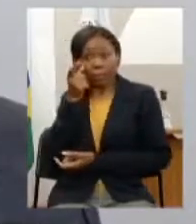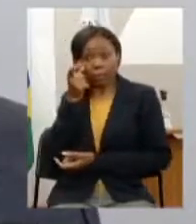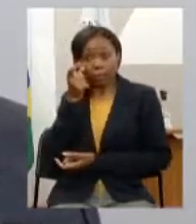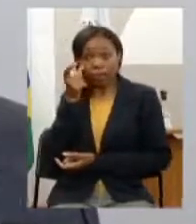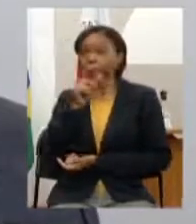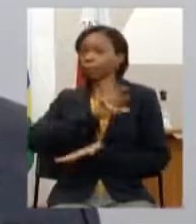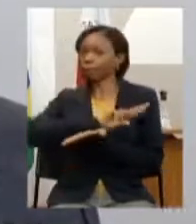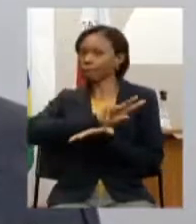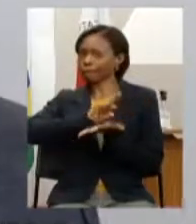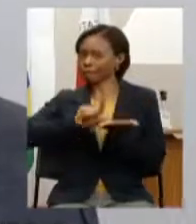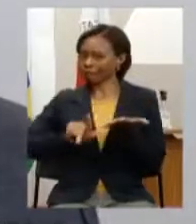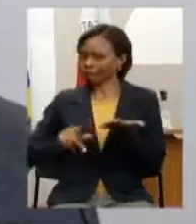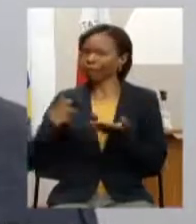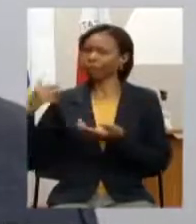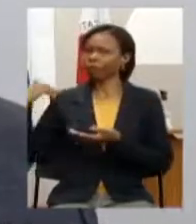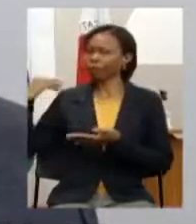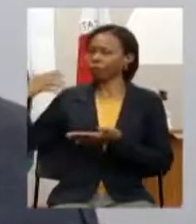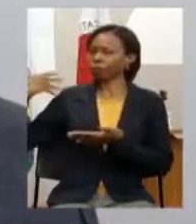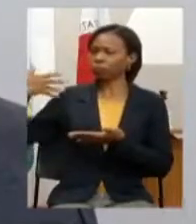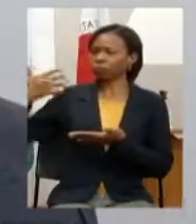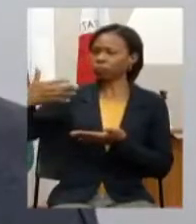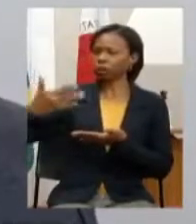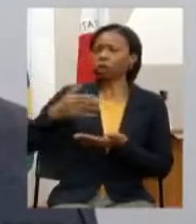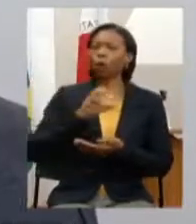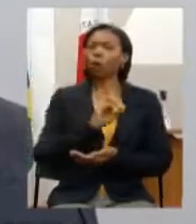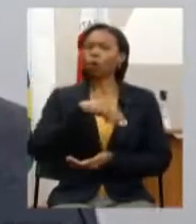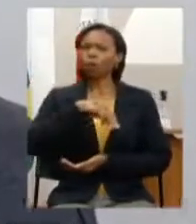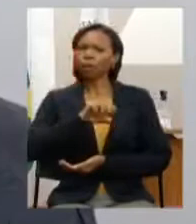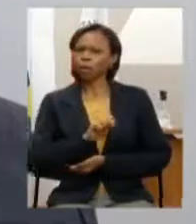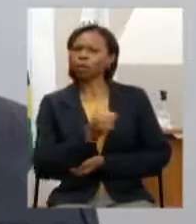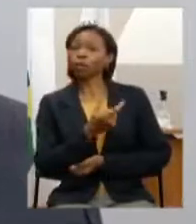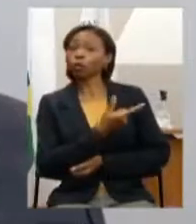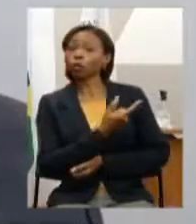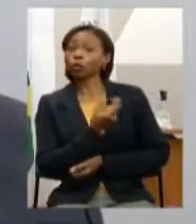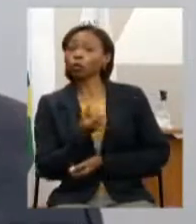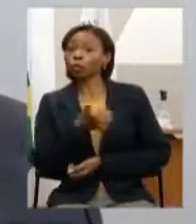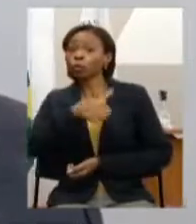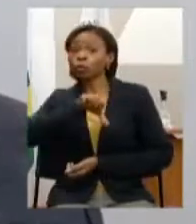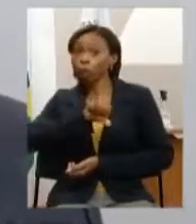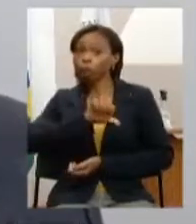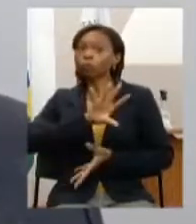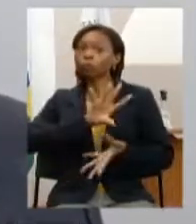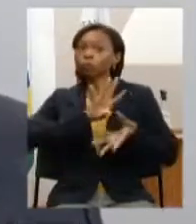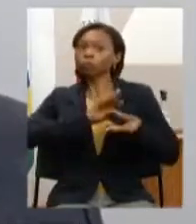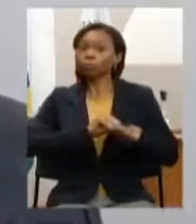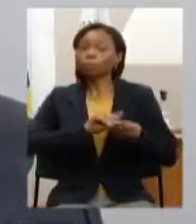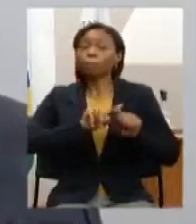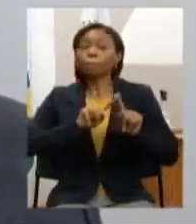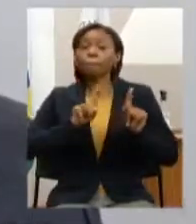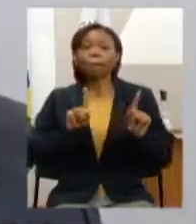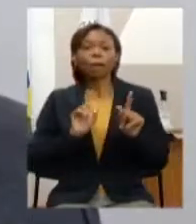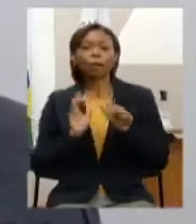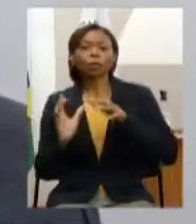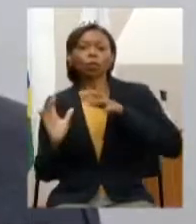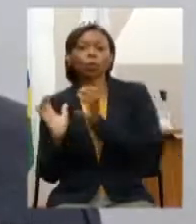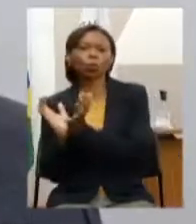desse período porque a OMS concluiu em 2019 mas essa discussão e vários órgãos